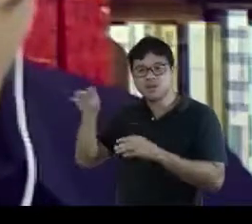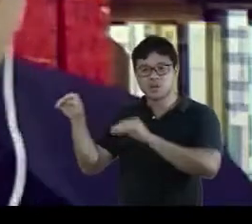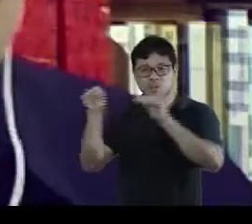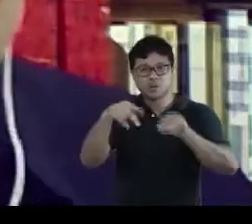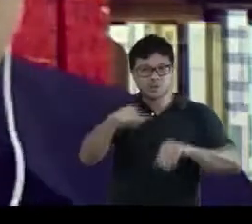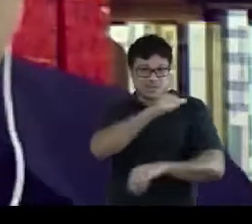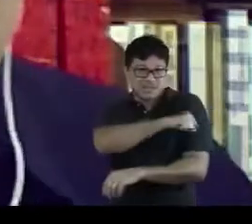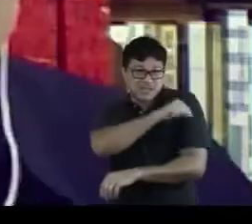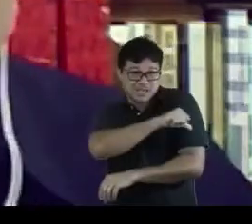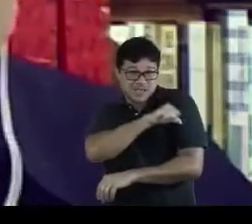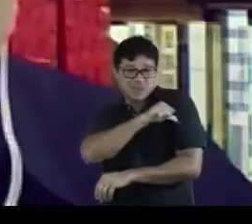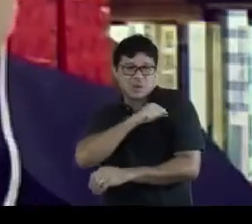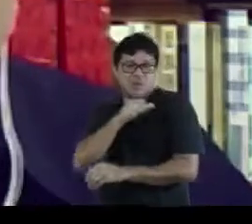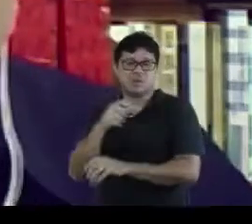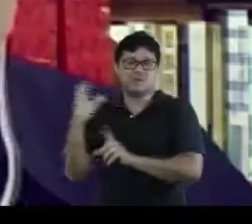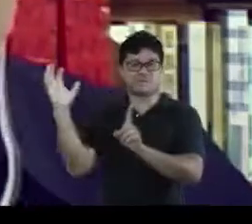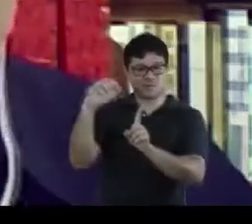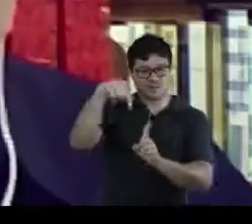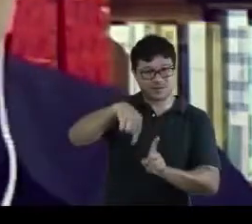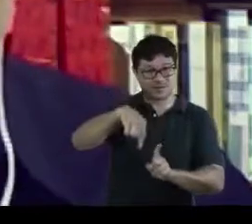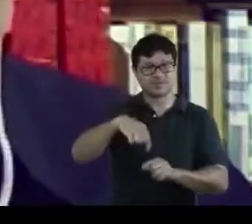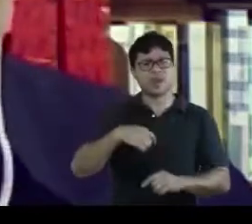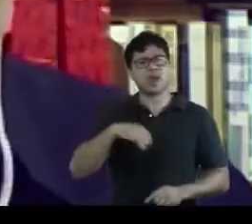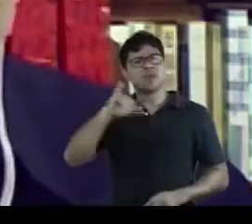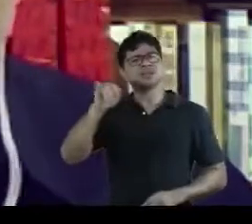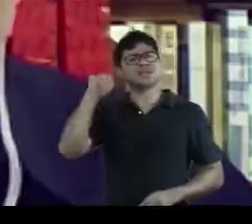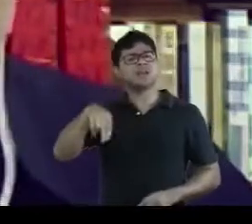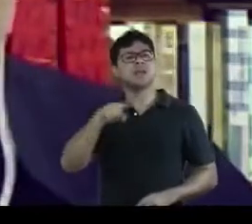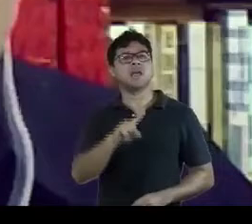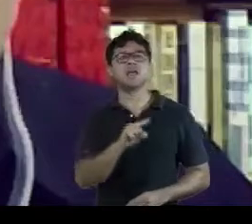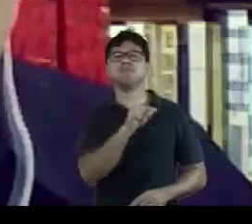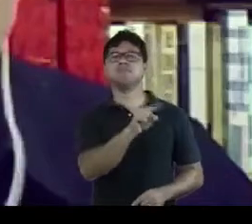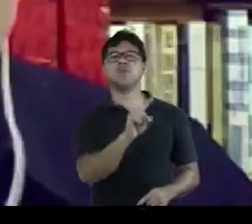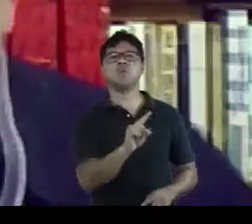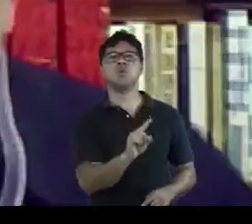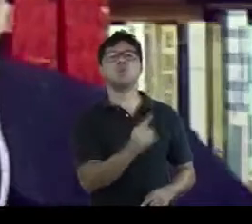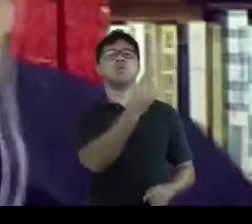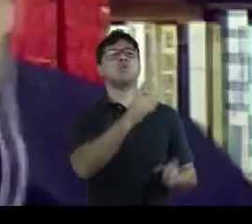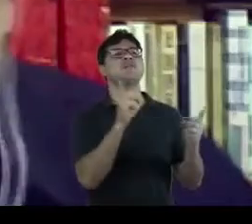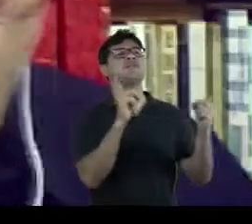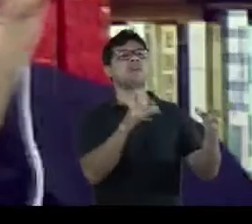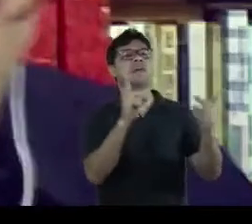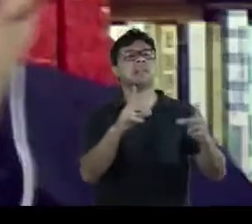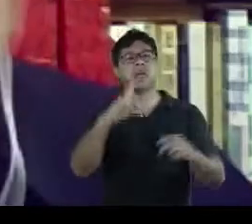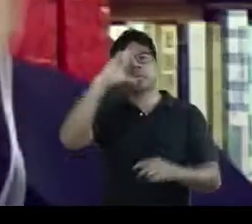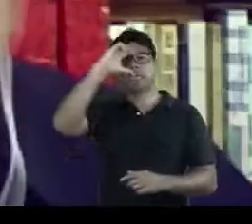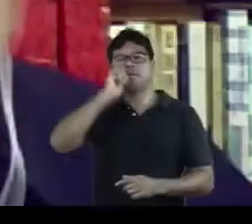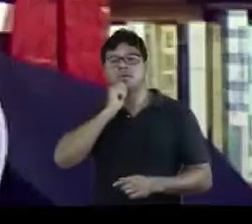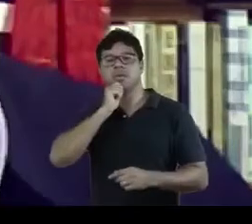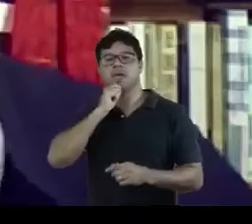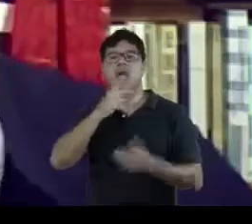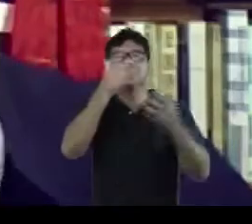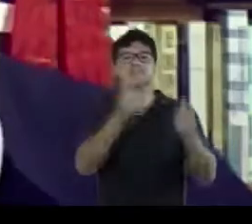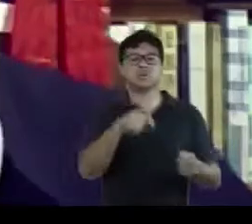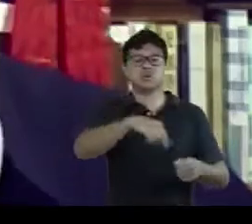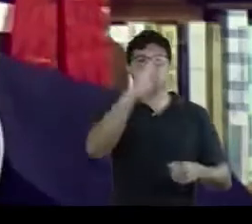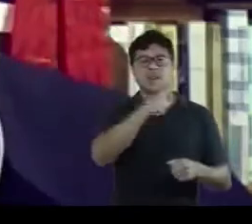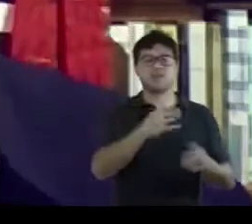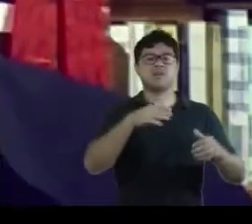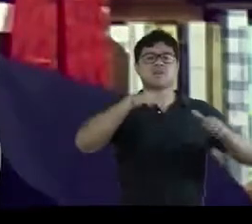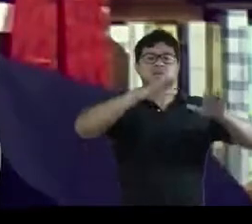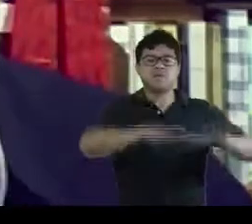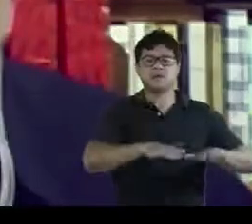Janeiro, verificou-se que Desirê do Jardin não foi apenas mais um livreiro estrangeiro radicado na cidade.